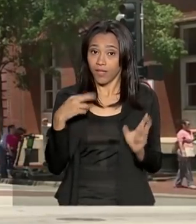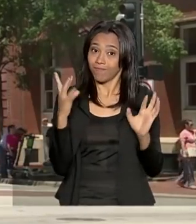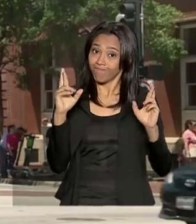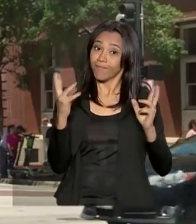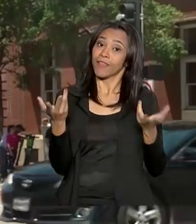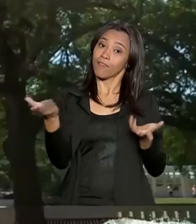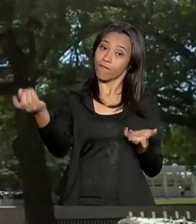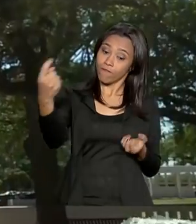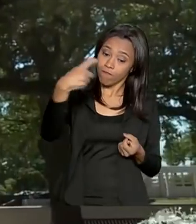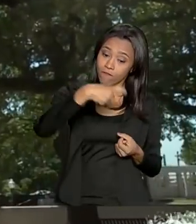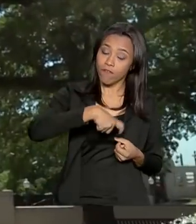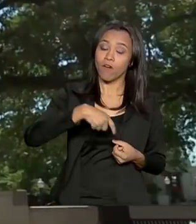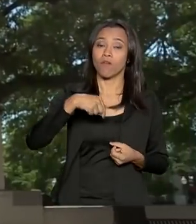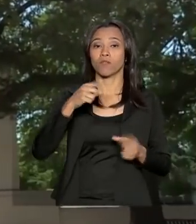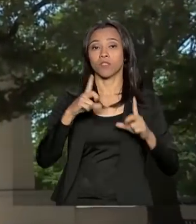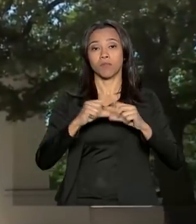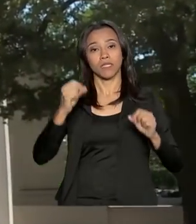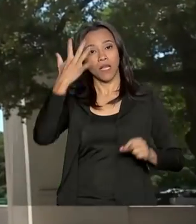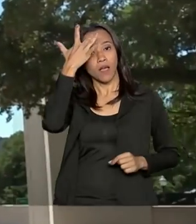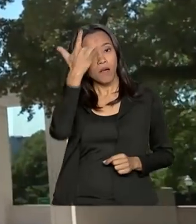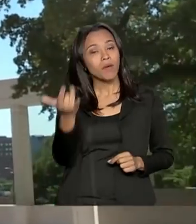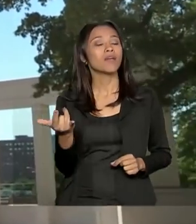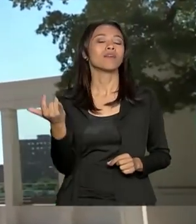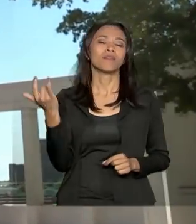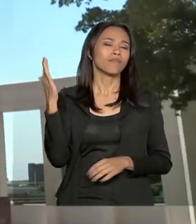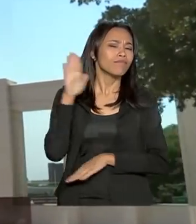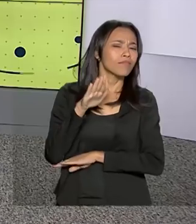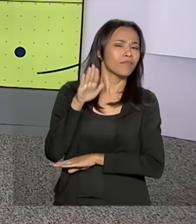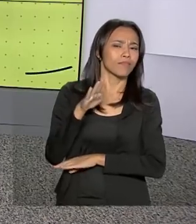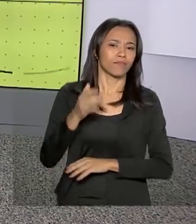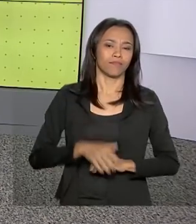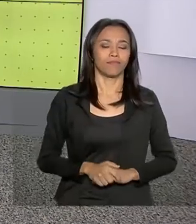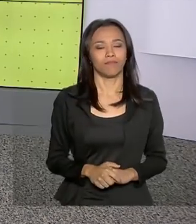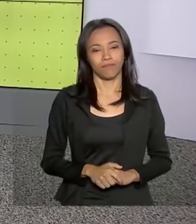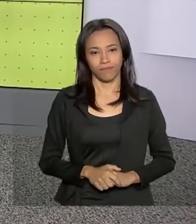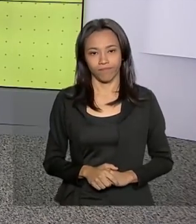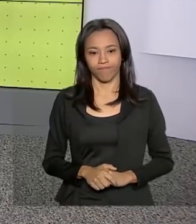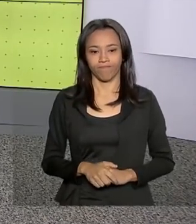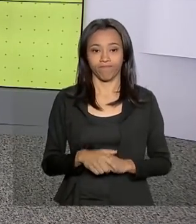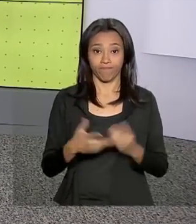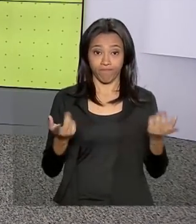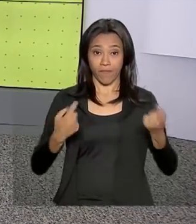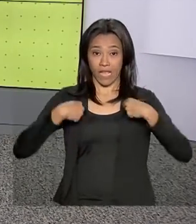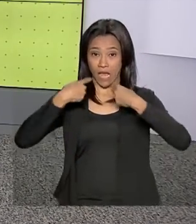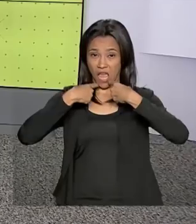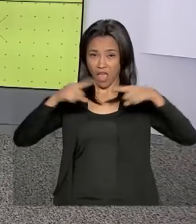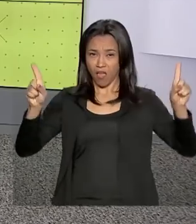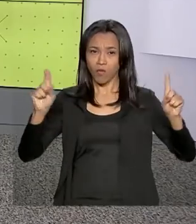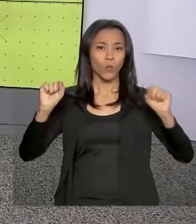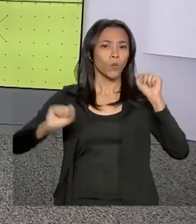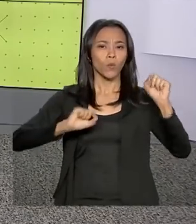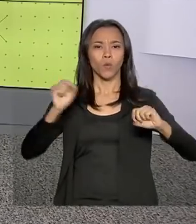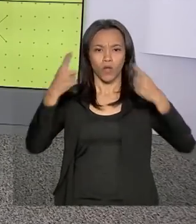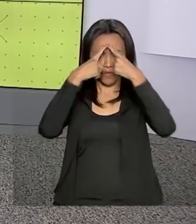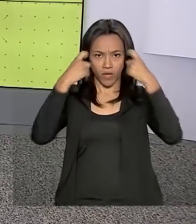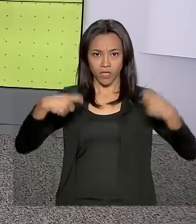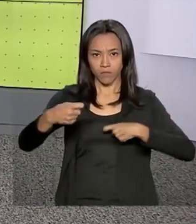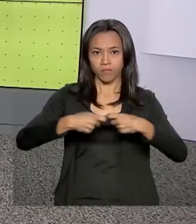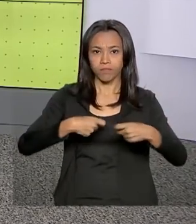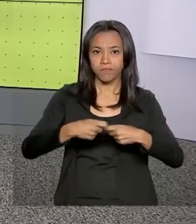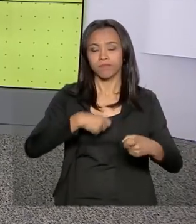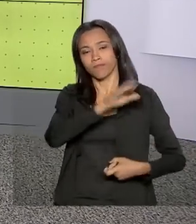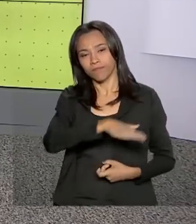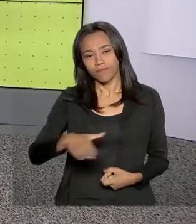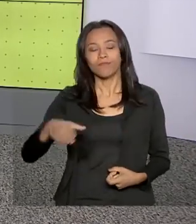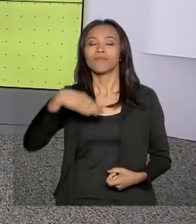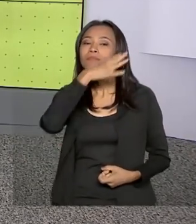retorne à Brasília amanhã, no final do dia. As denúncias de violência sexual contra crianças